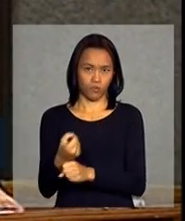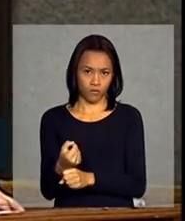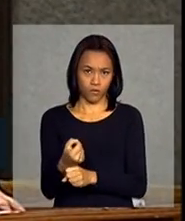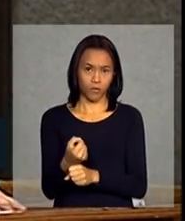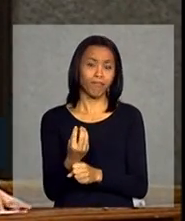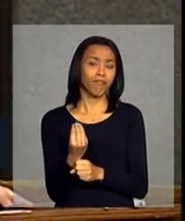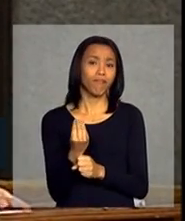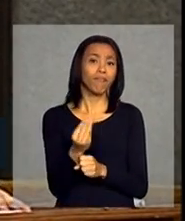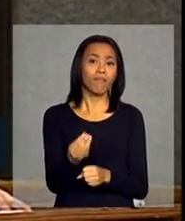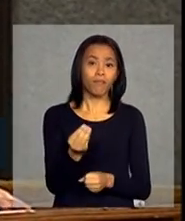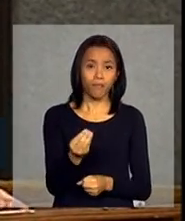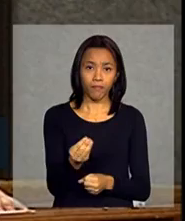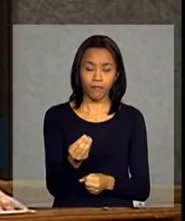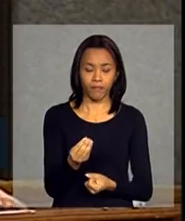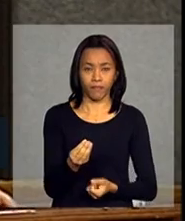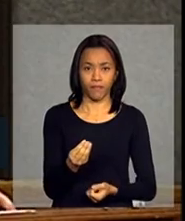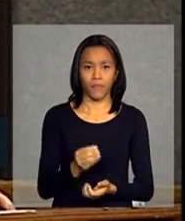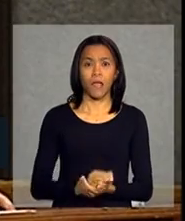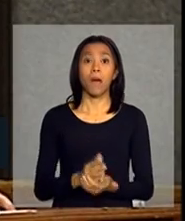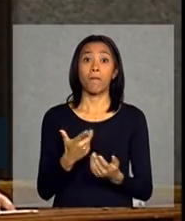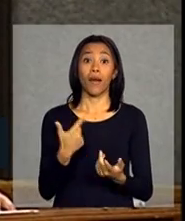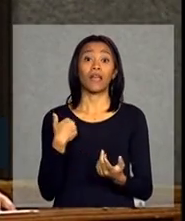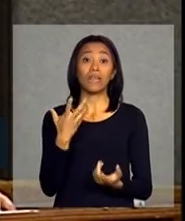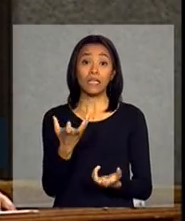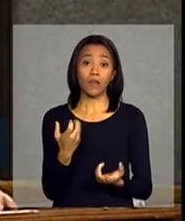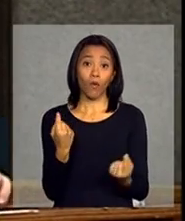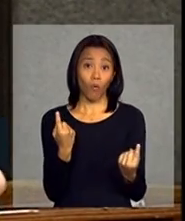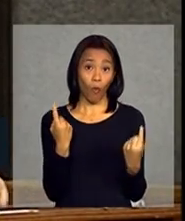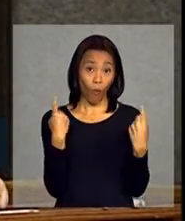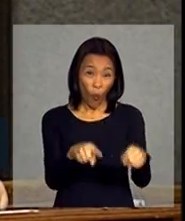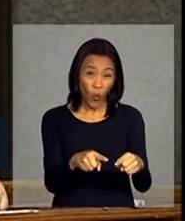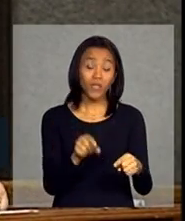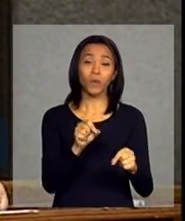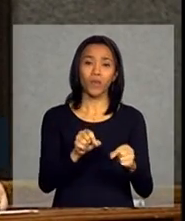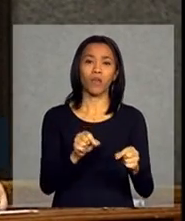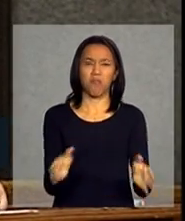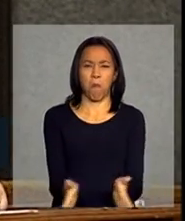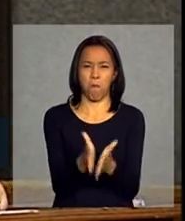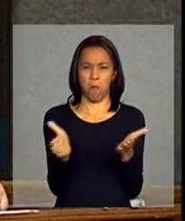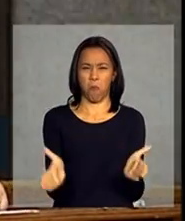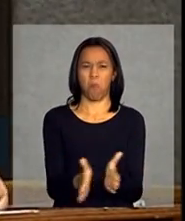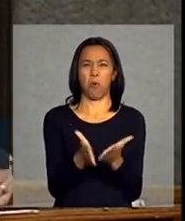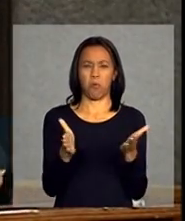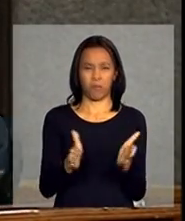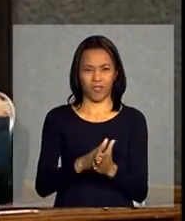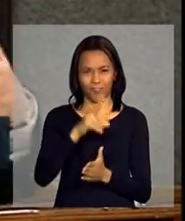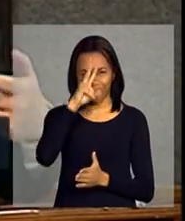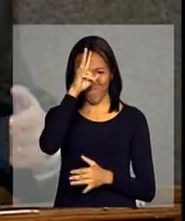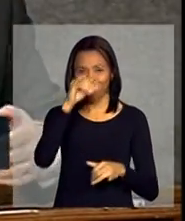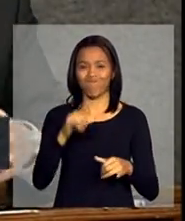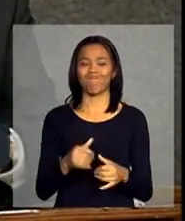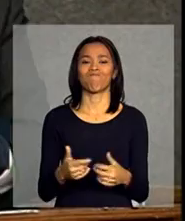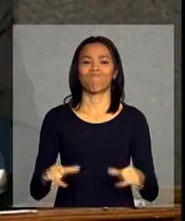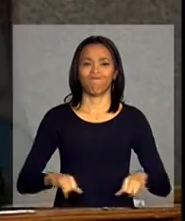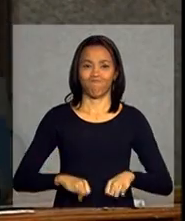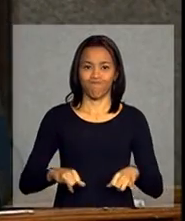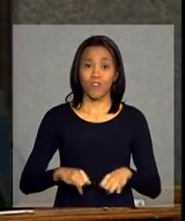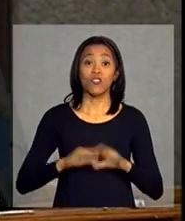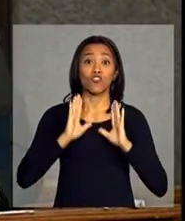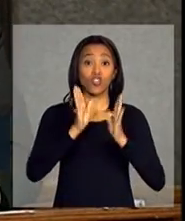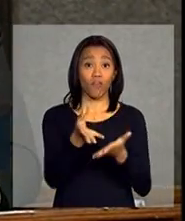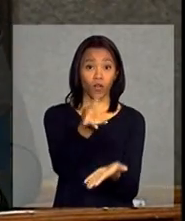encarar um combate contra a pobreza. Isso foi plasmado na